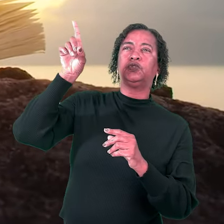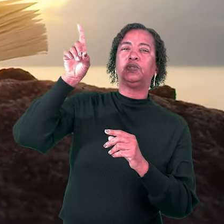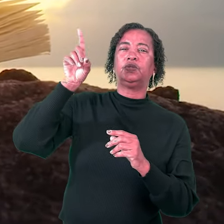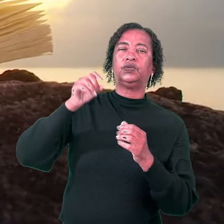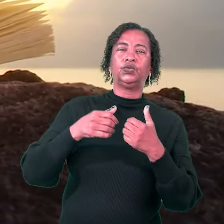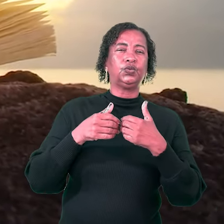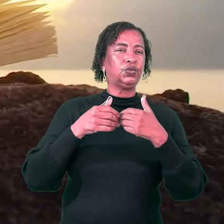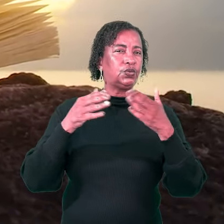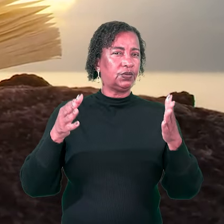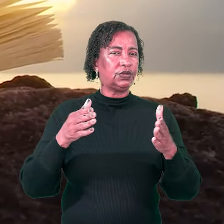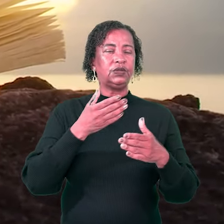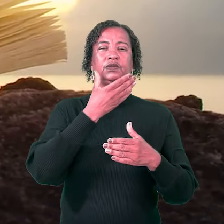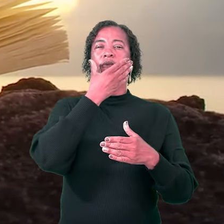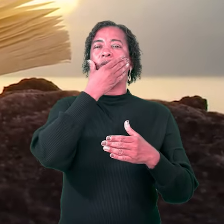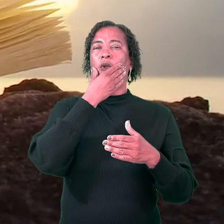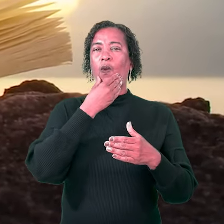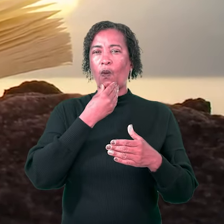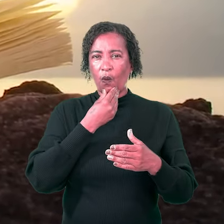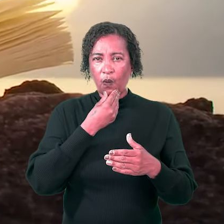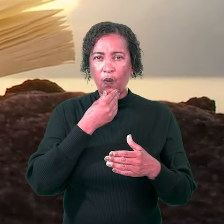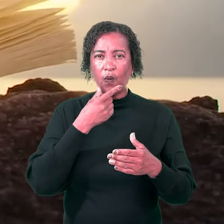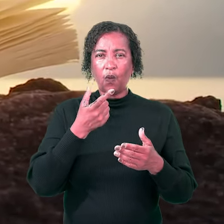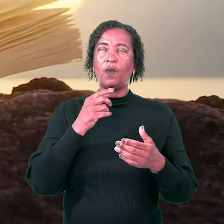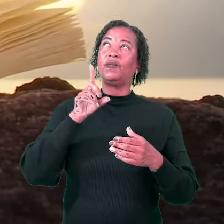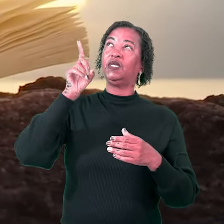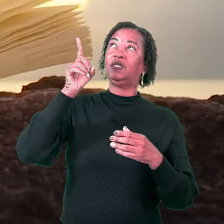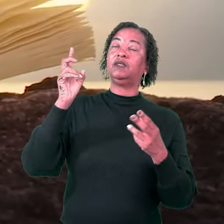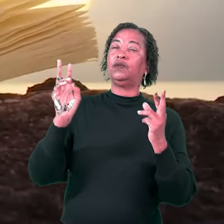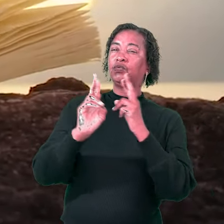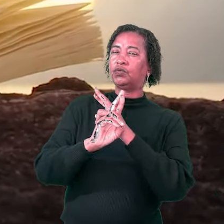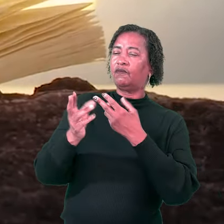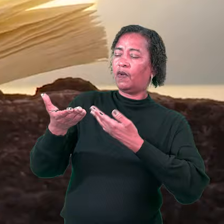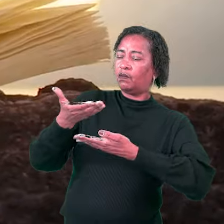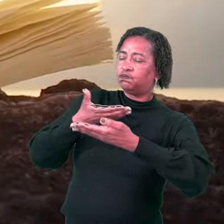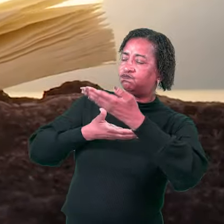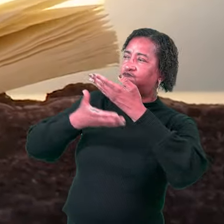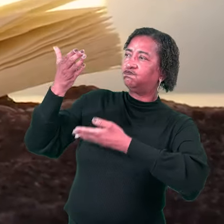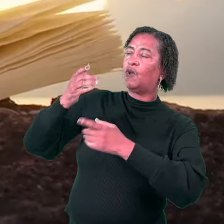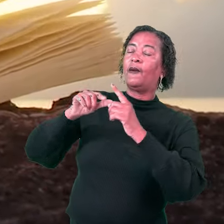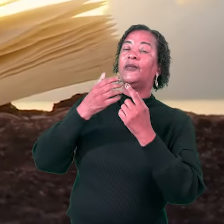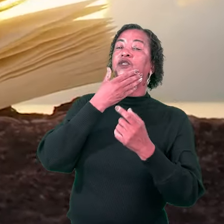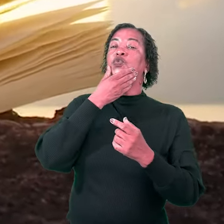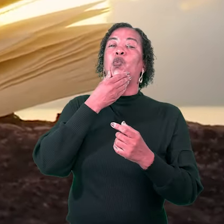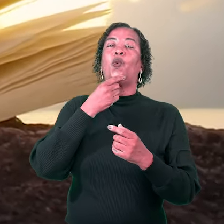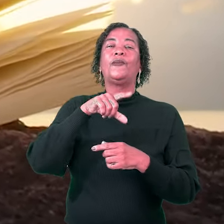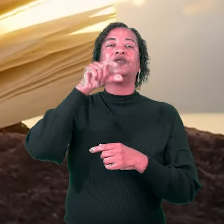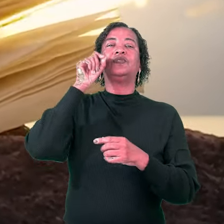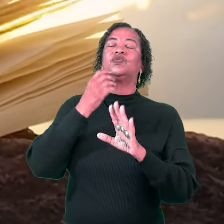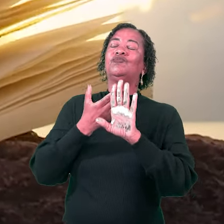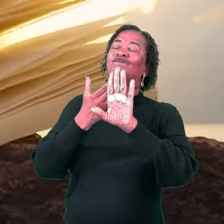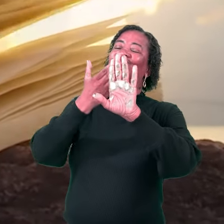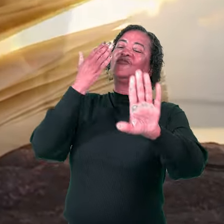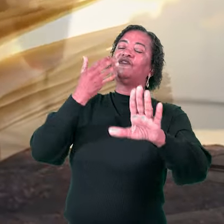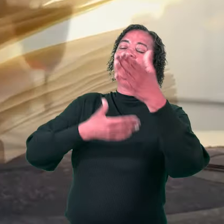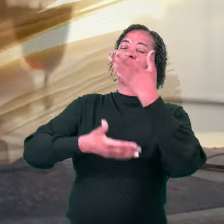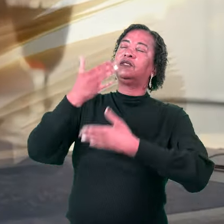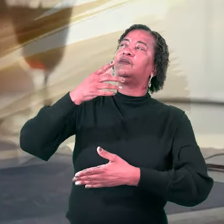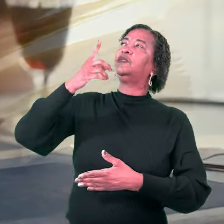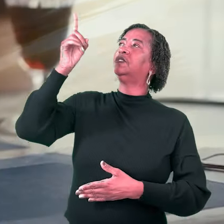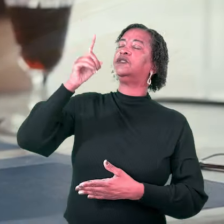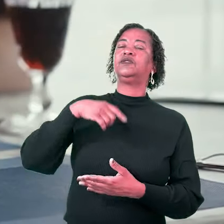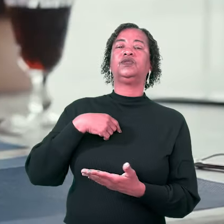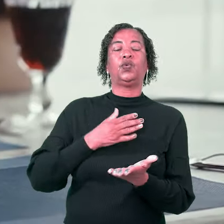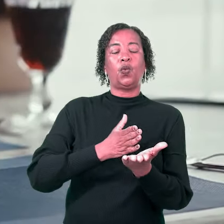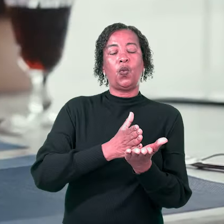No princípio, o homem e Deus estavam reconciliados, mas o homem escolheu se afastar de Deus e seguir o seu próprio